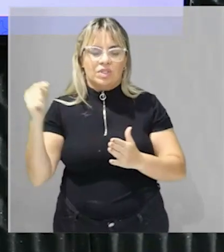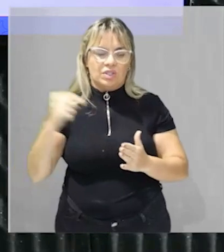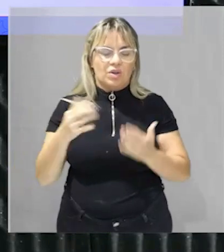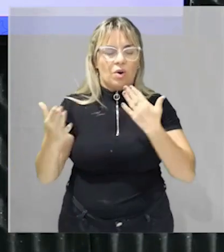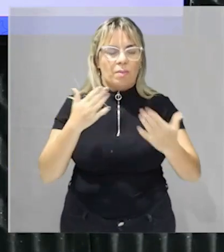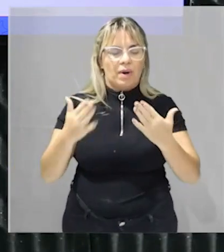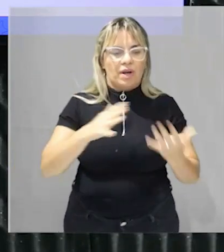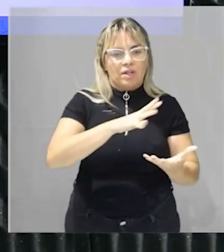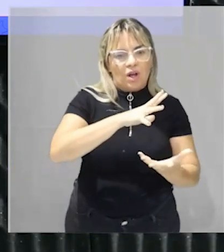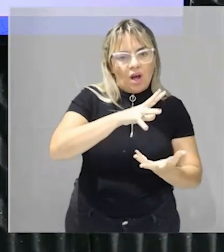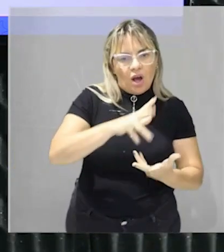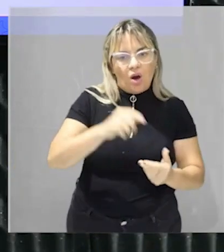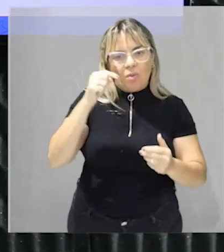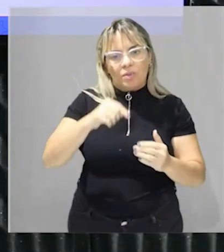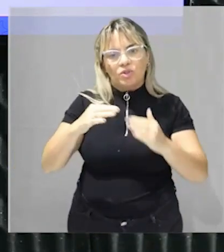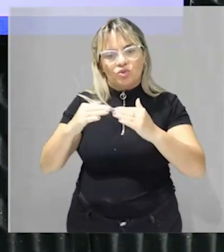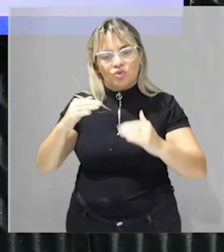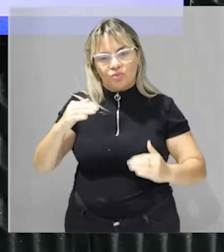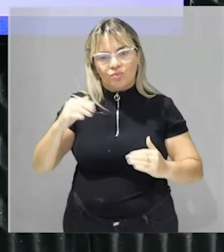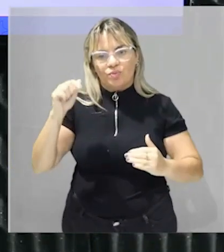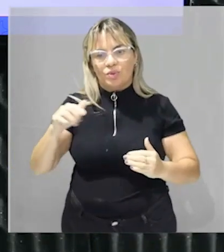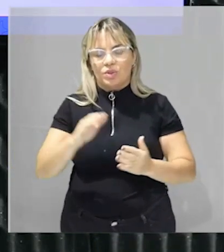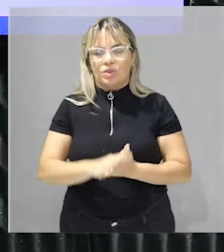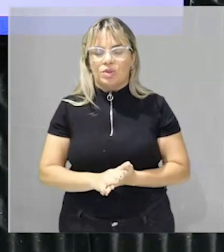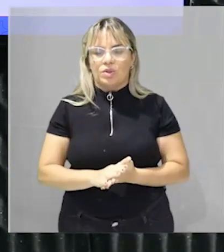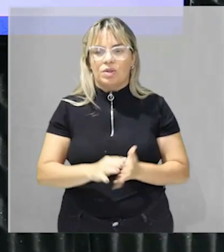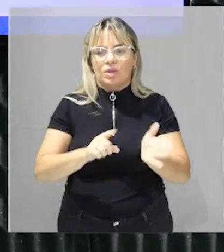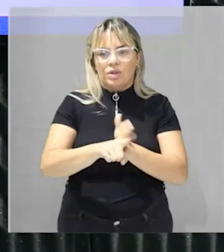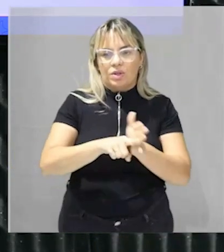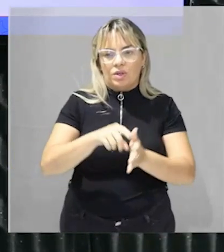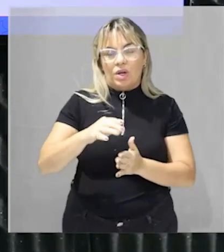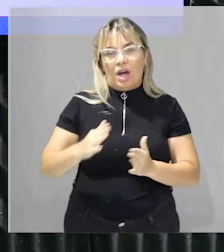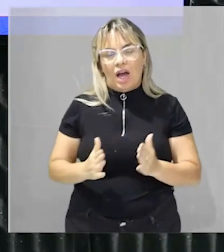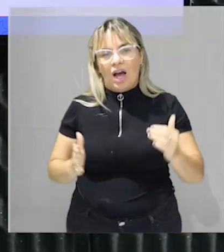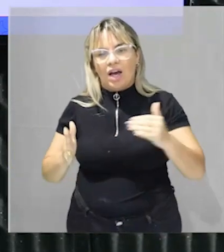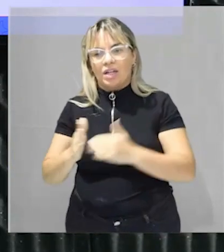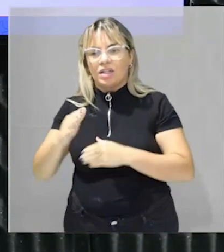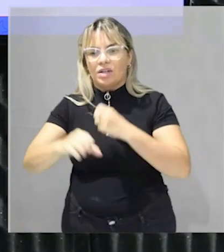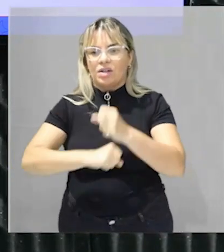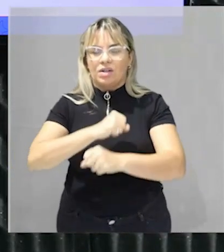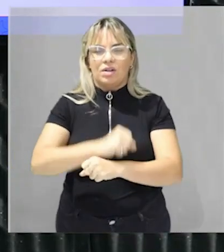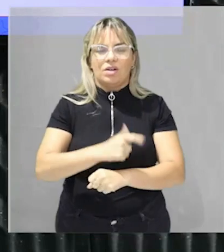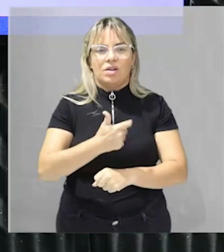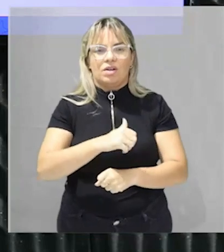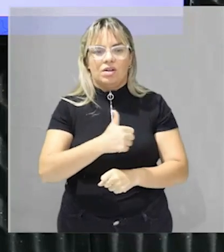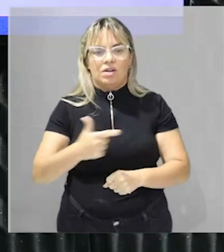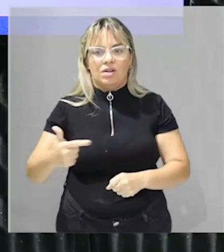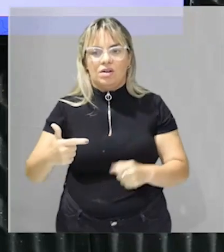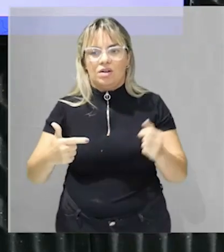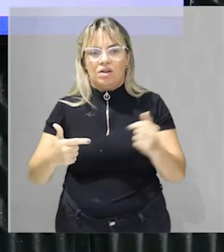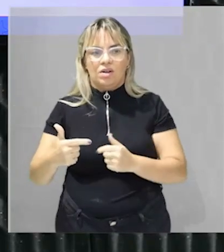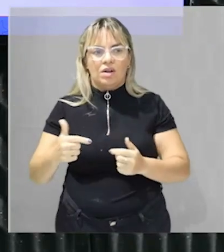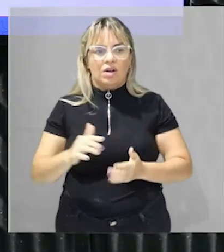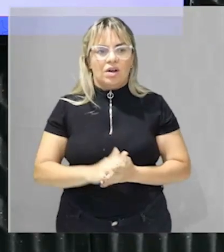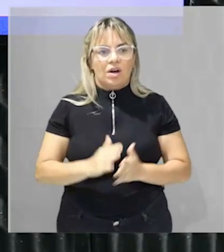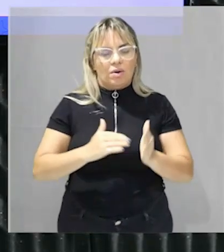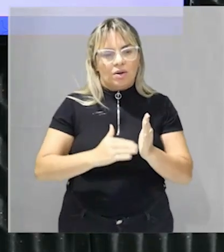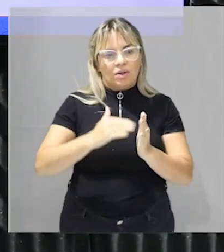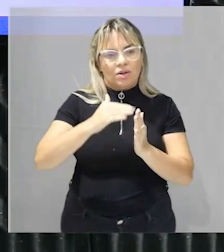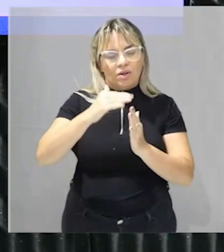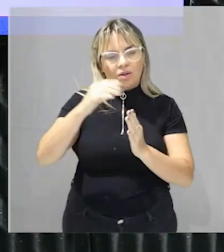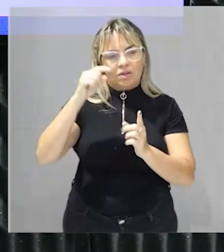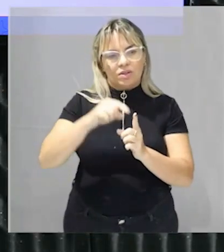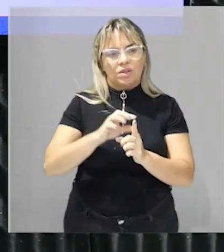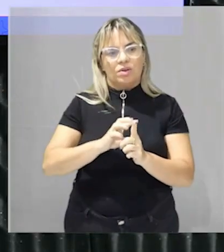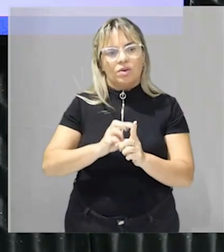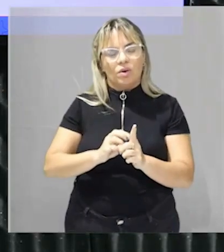tudo bem projeções mostram que até 2022 a produção de grãos aumentará 22% a de carne